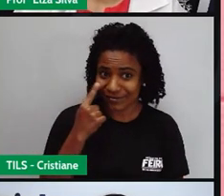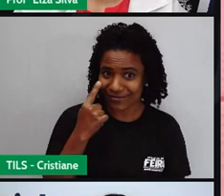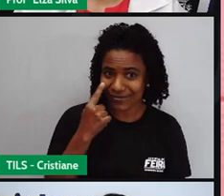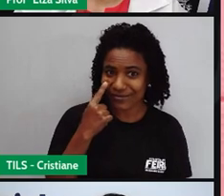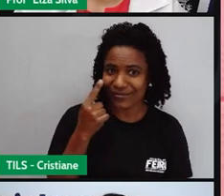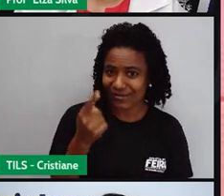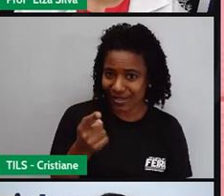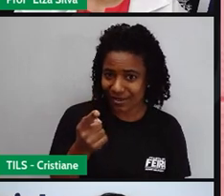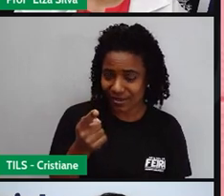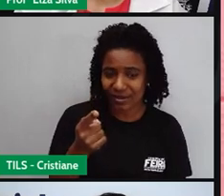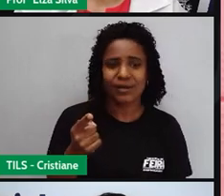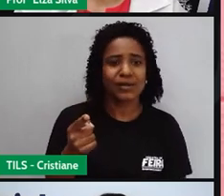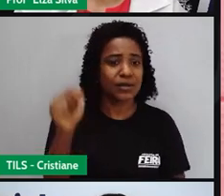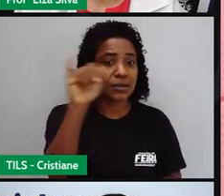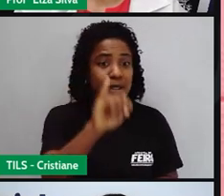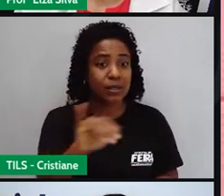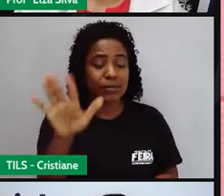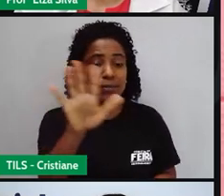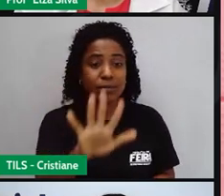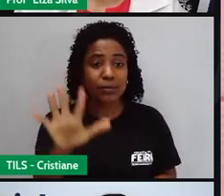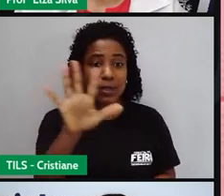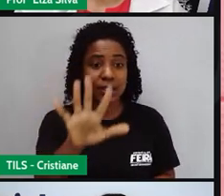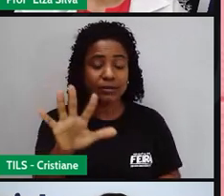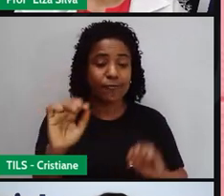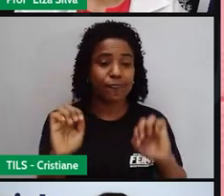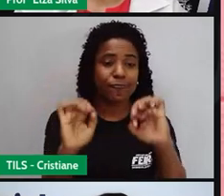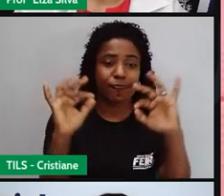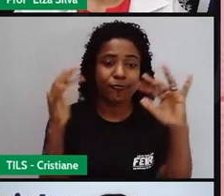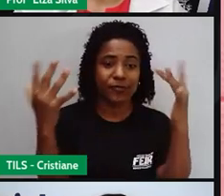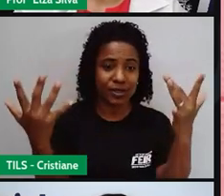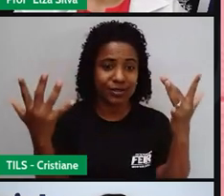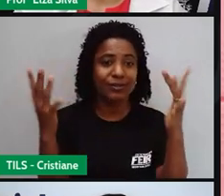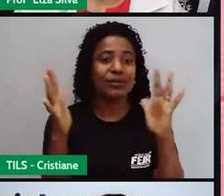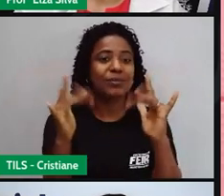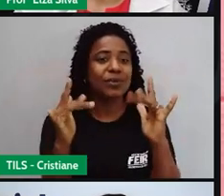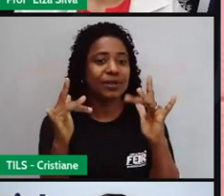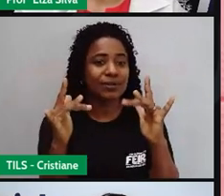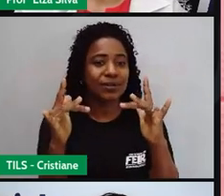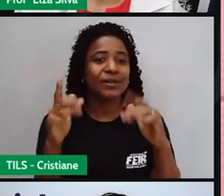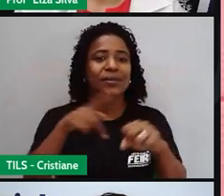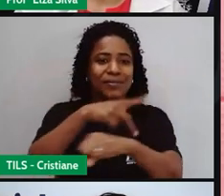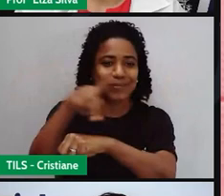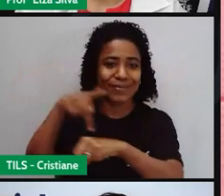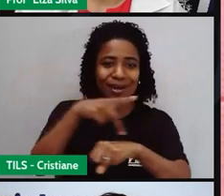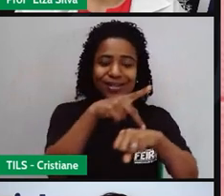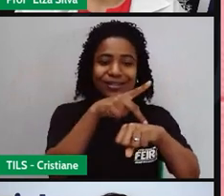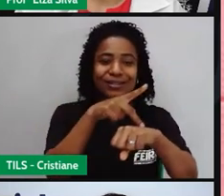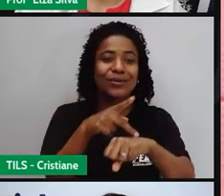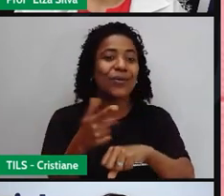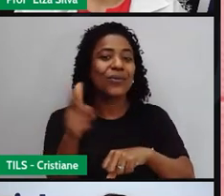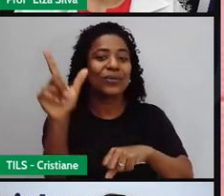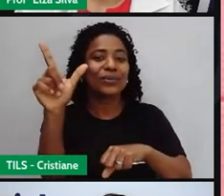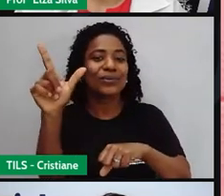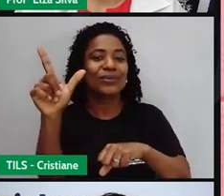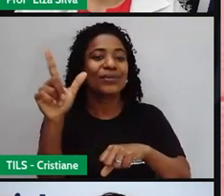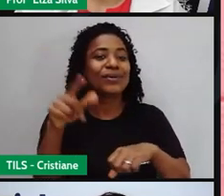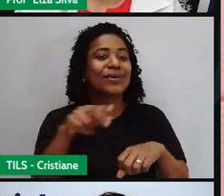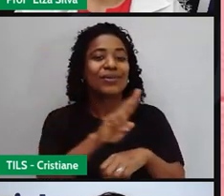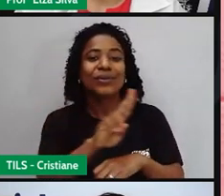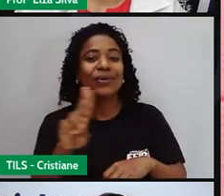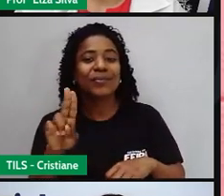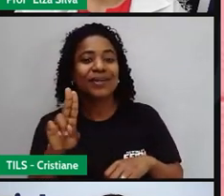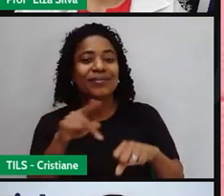perceber que essa comemoração acontece em um outro país. Olha aí o nome desse país.